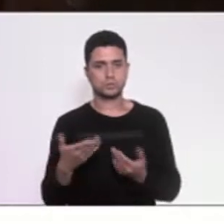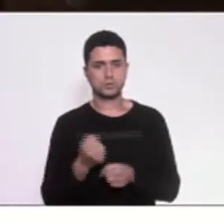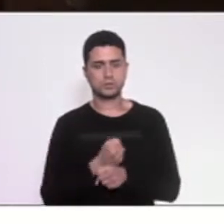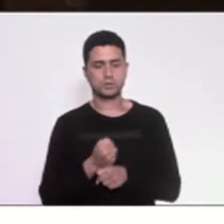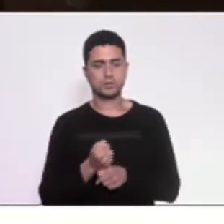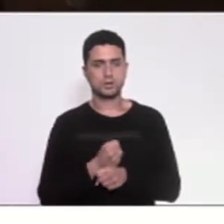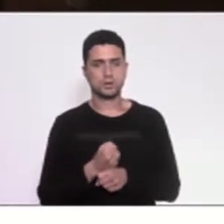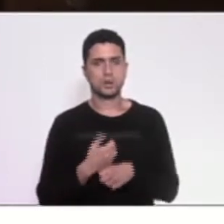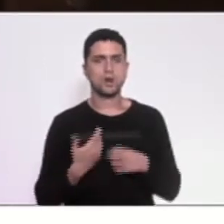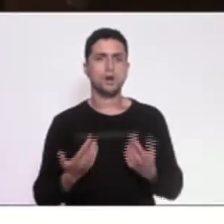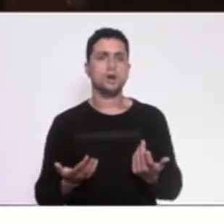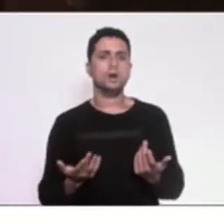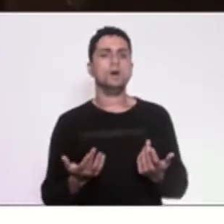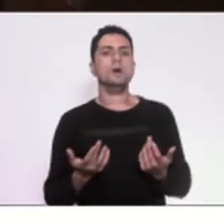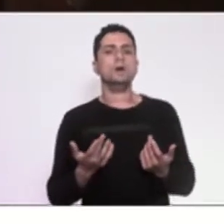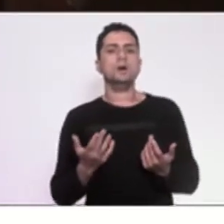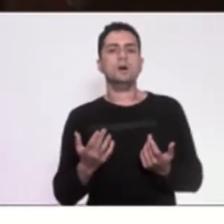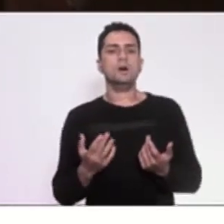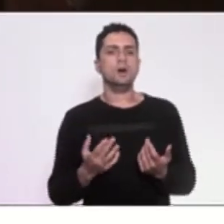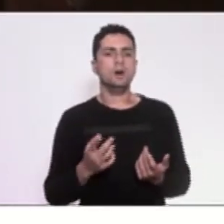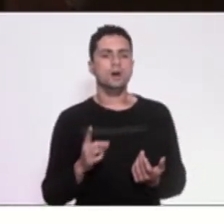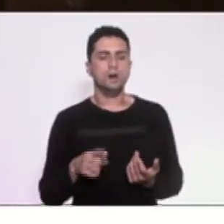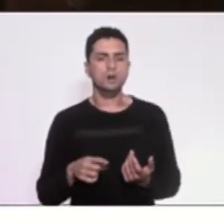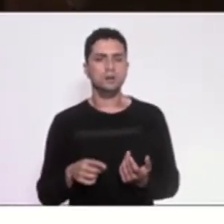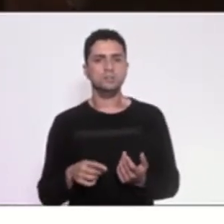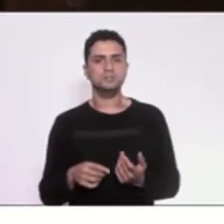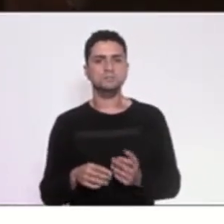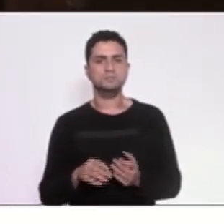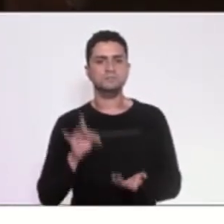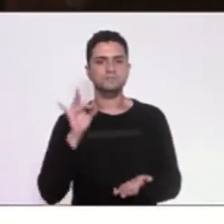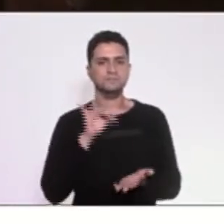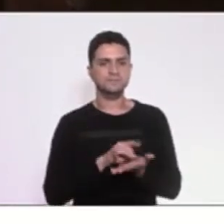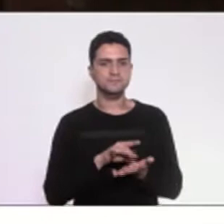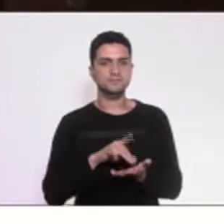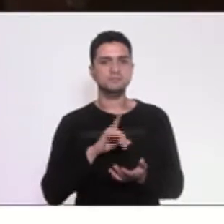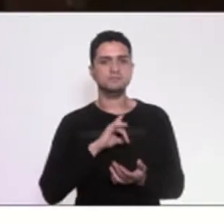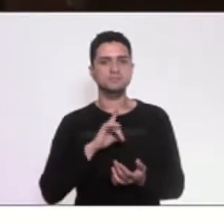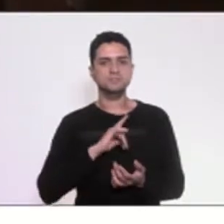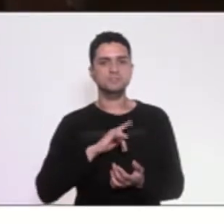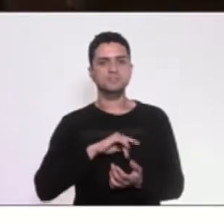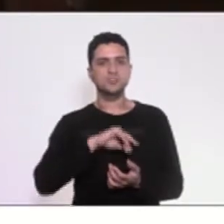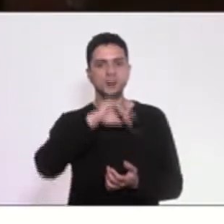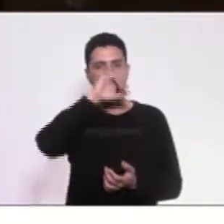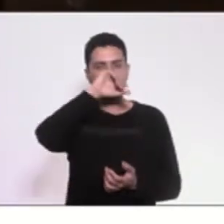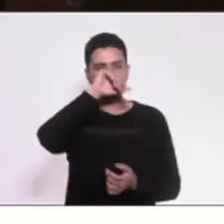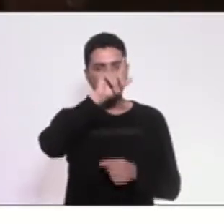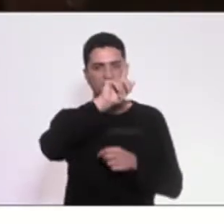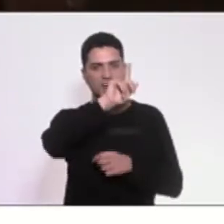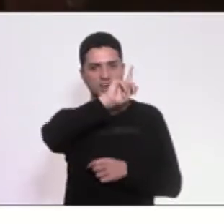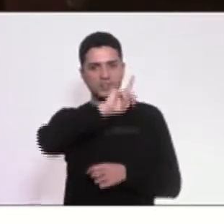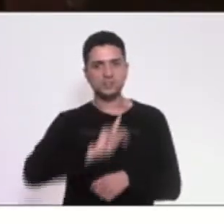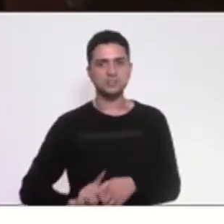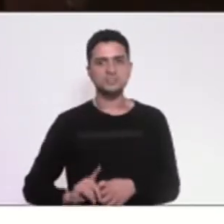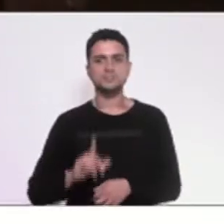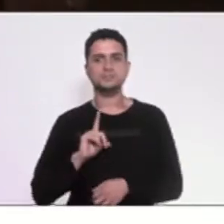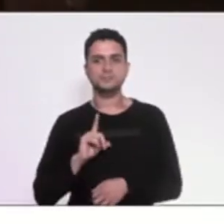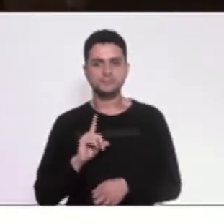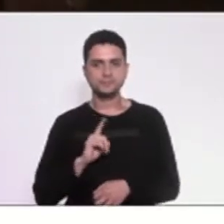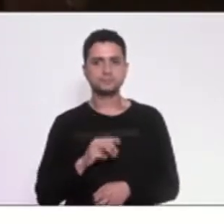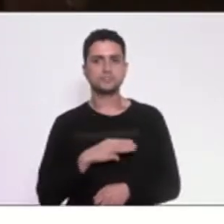um ato também oficial com representação governamental, representação do Ministério Público,